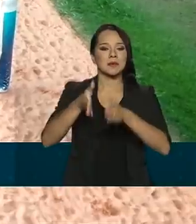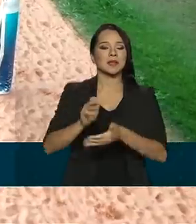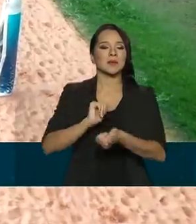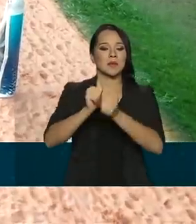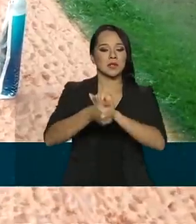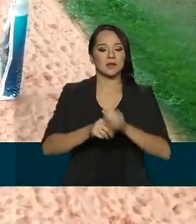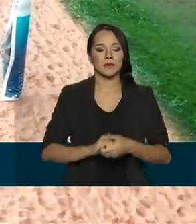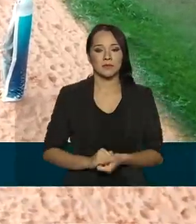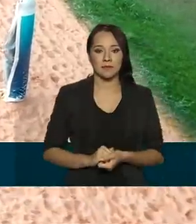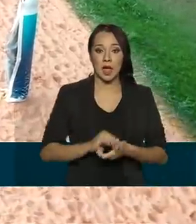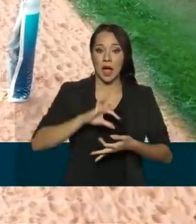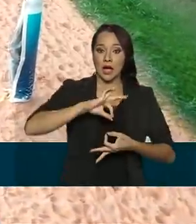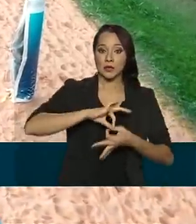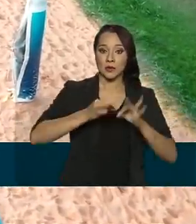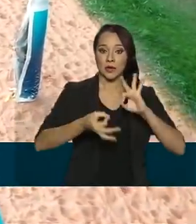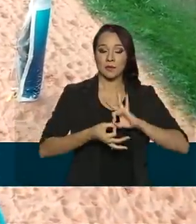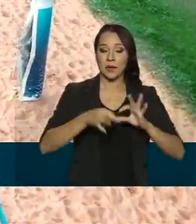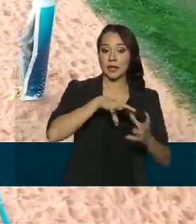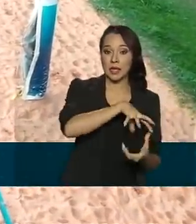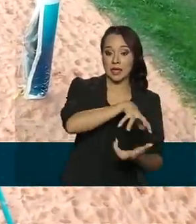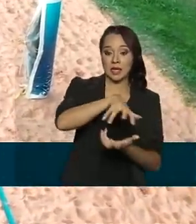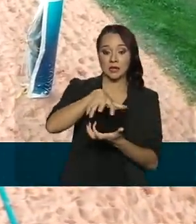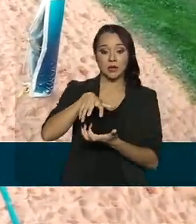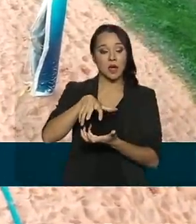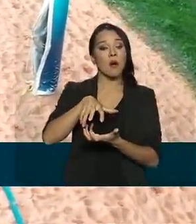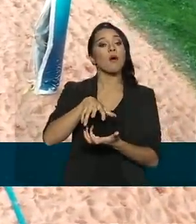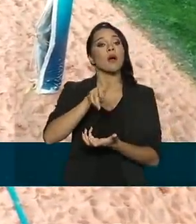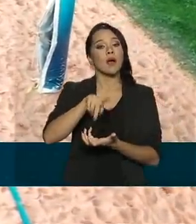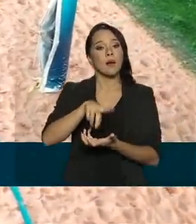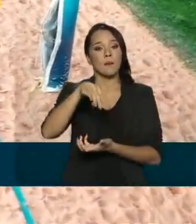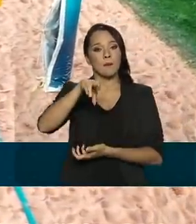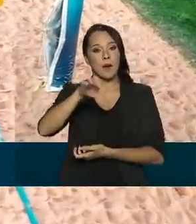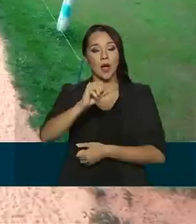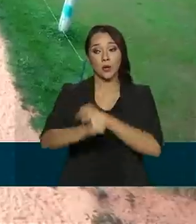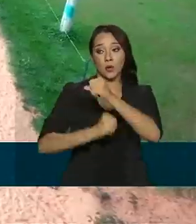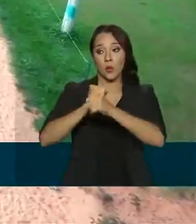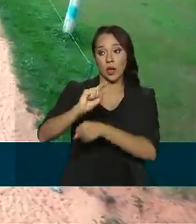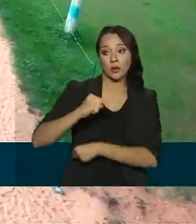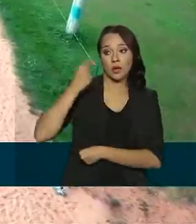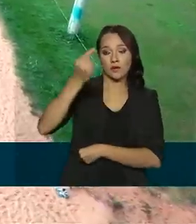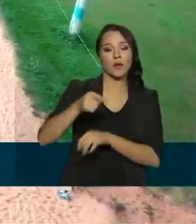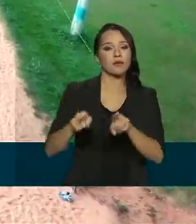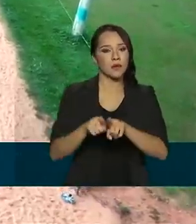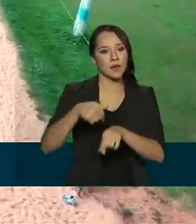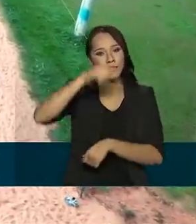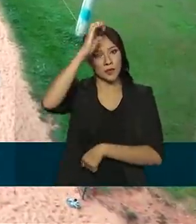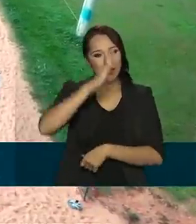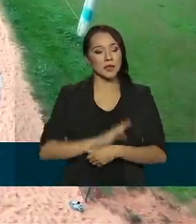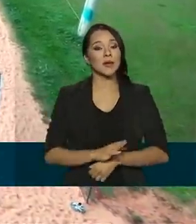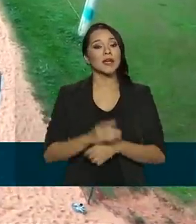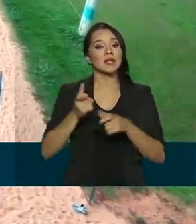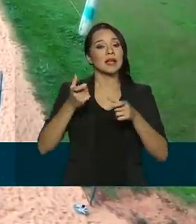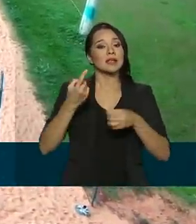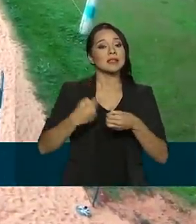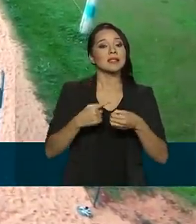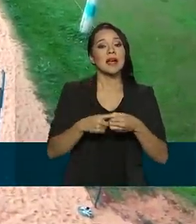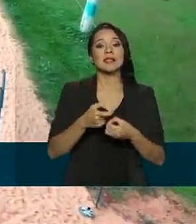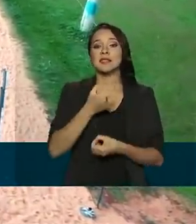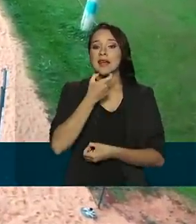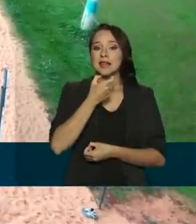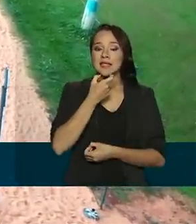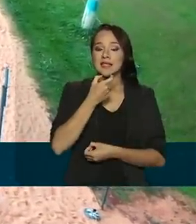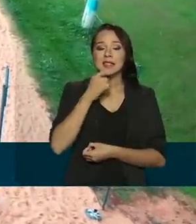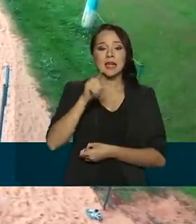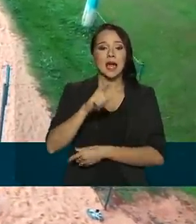esportiva. A Surda Olimpíada Internacional está prevista para maio do ano que vem, também no Brasil, na cidade de Caxias do Sul,